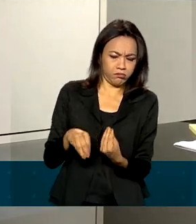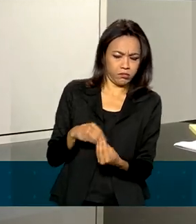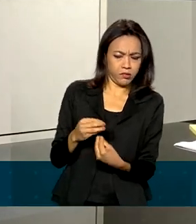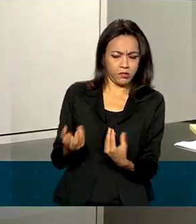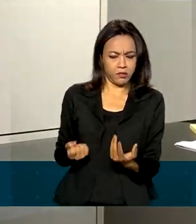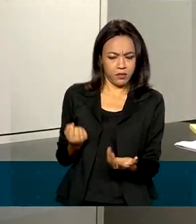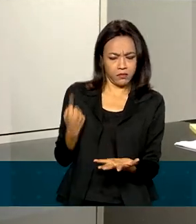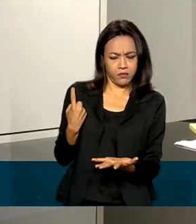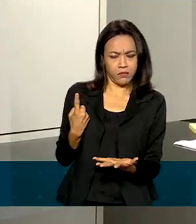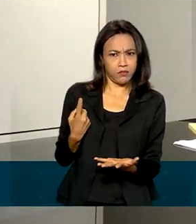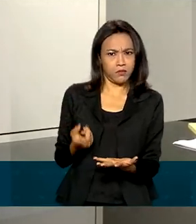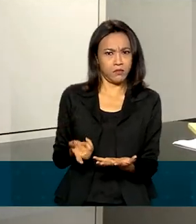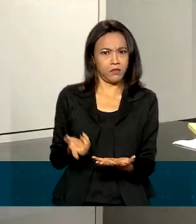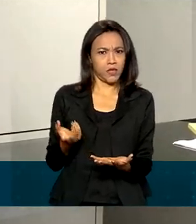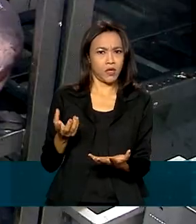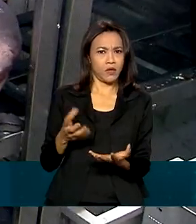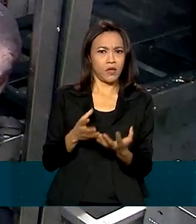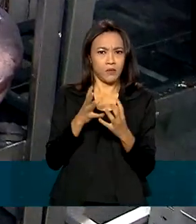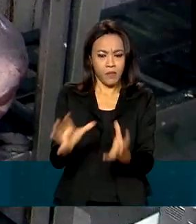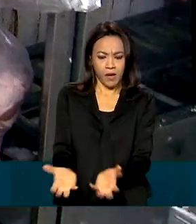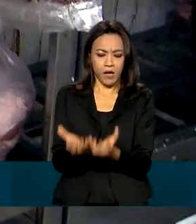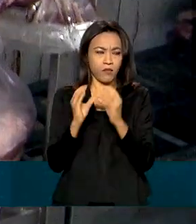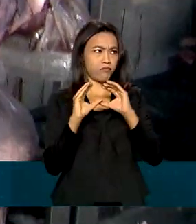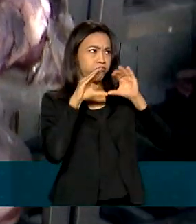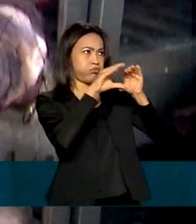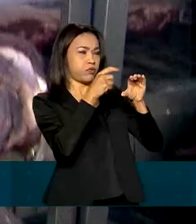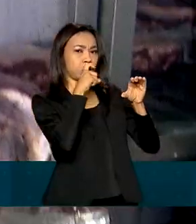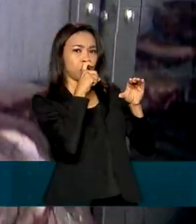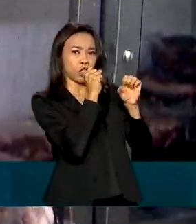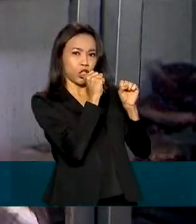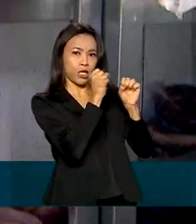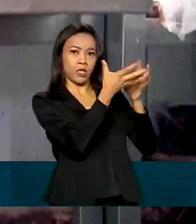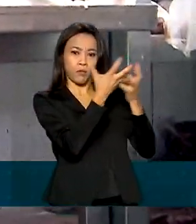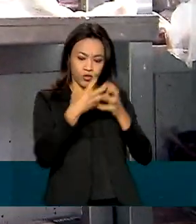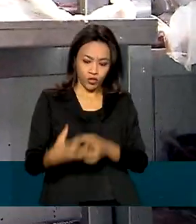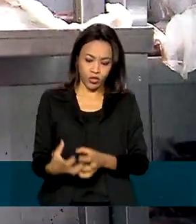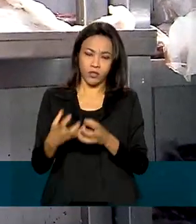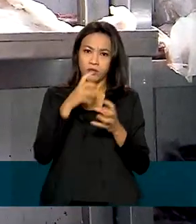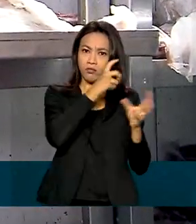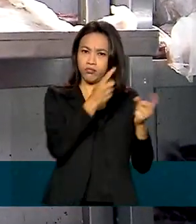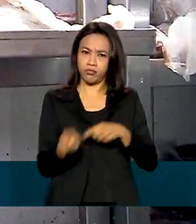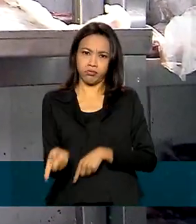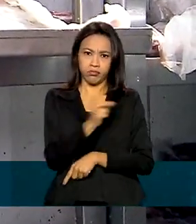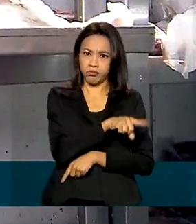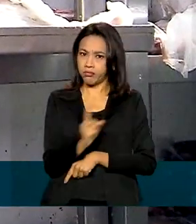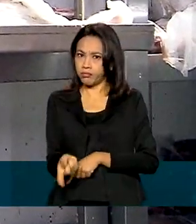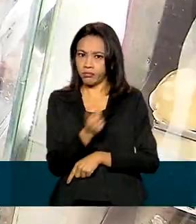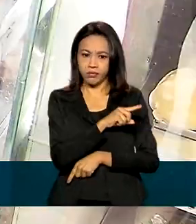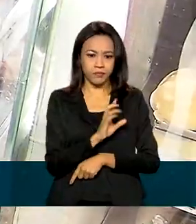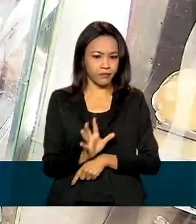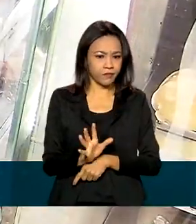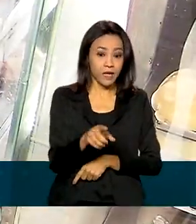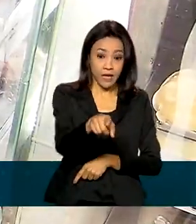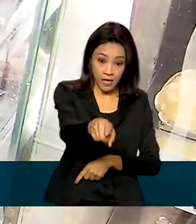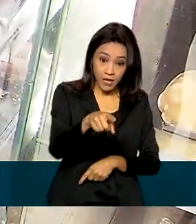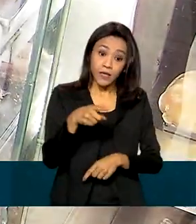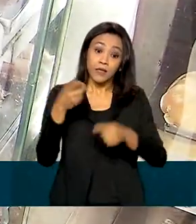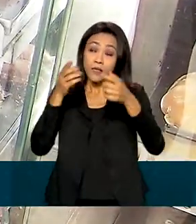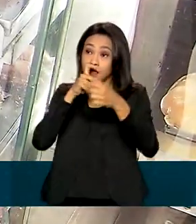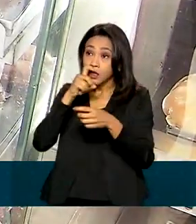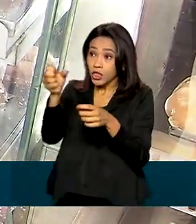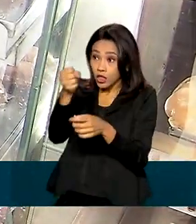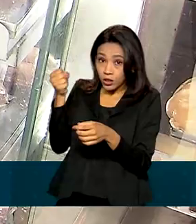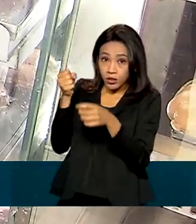incorreta, de congelar, de congelar. Sobre a refrigeração, a carne moída resfriada deverá ser